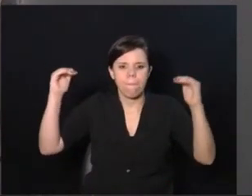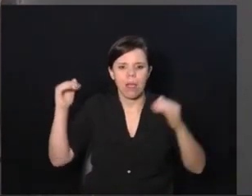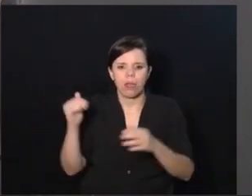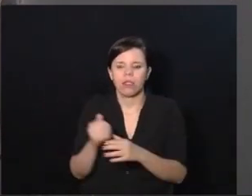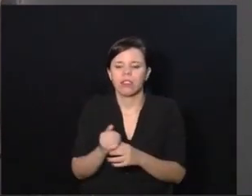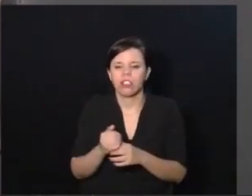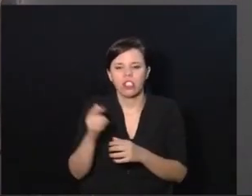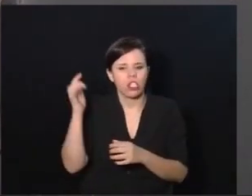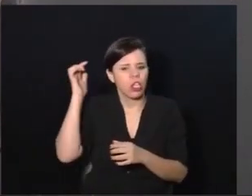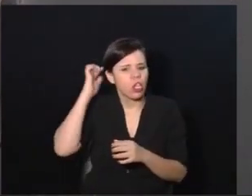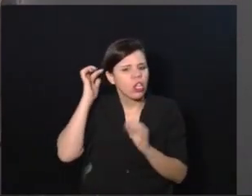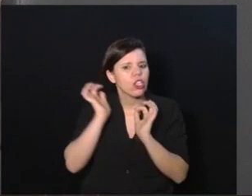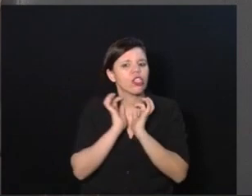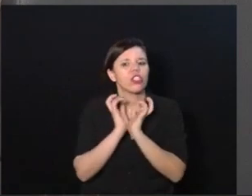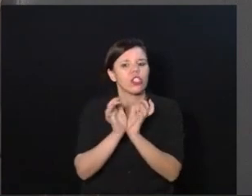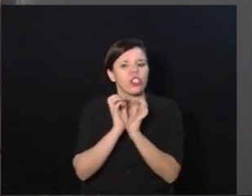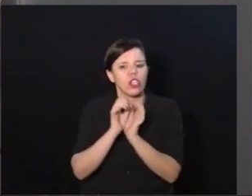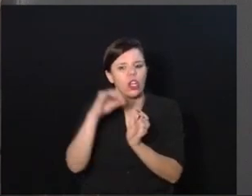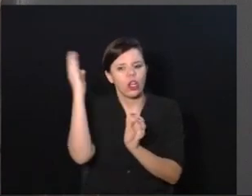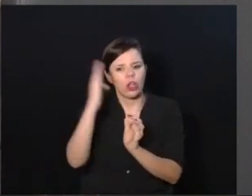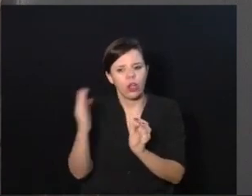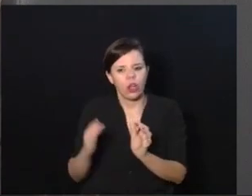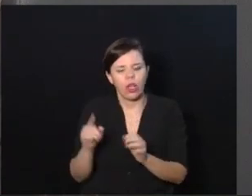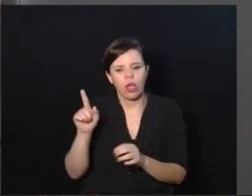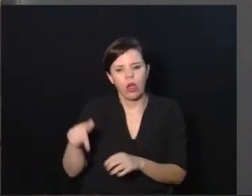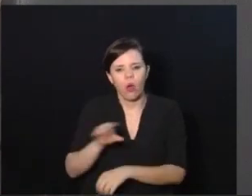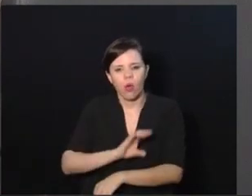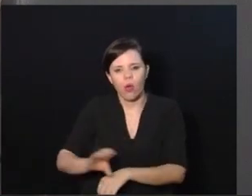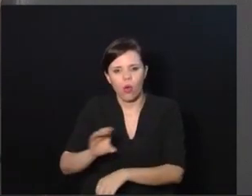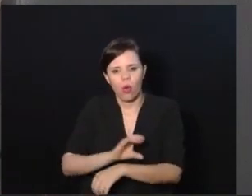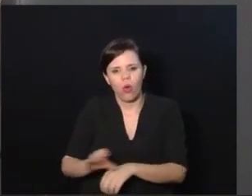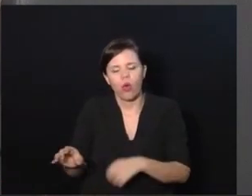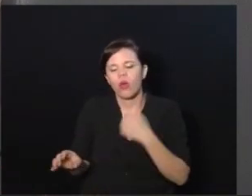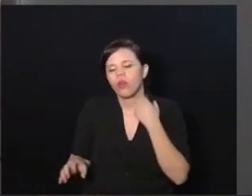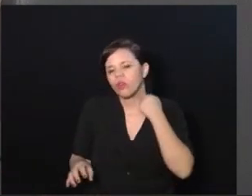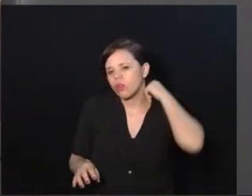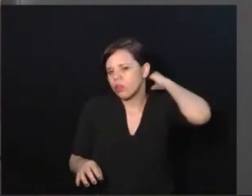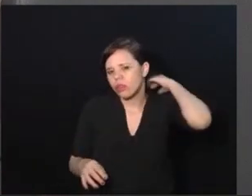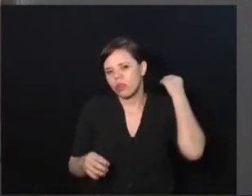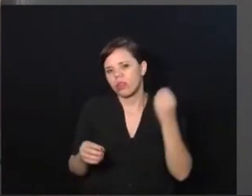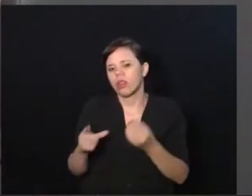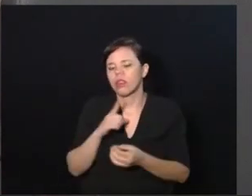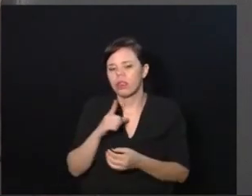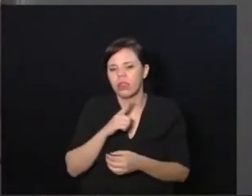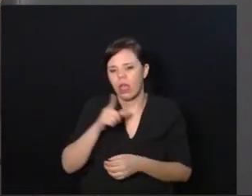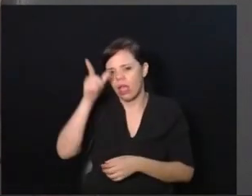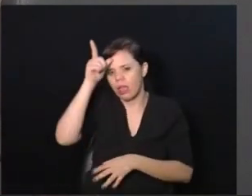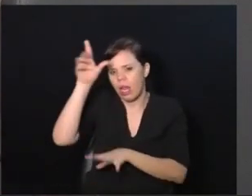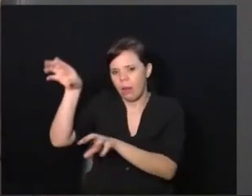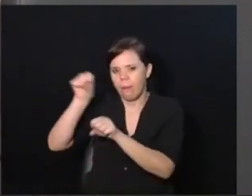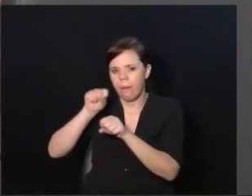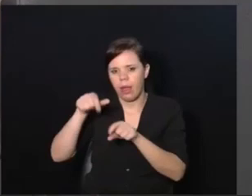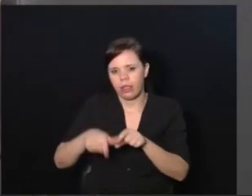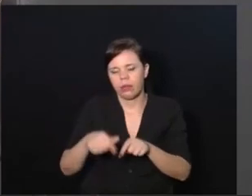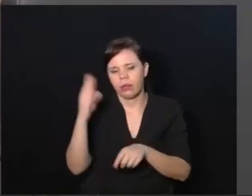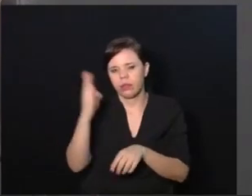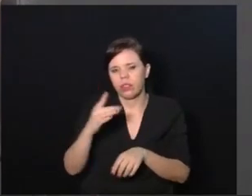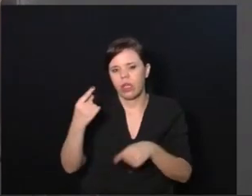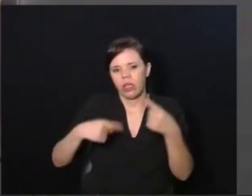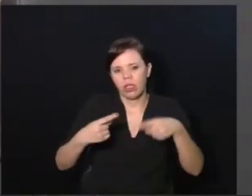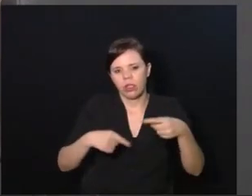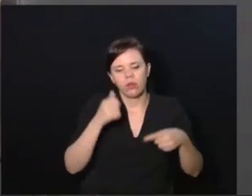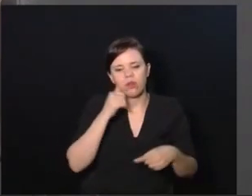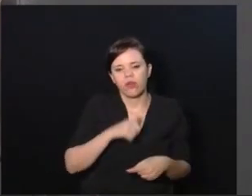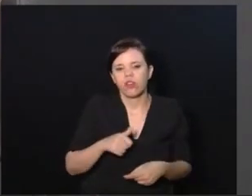neurológica no Brasil. É um curso chamado Bobat que trouxe da Alemanha para o Brasil. Esse é o discurso dela